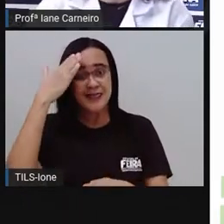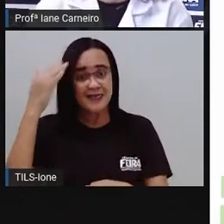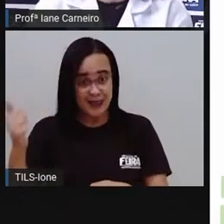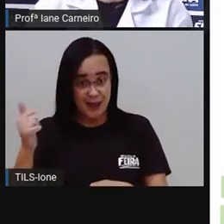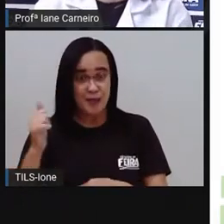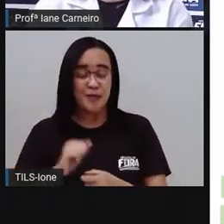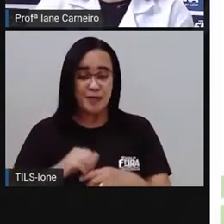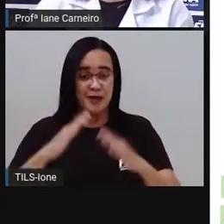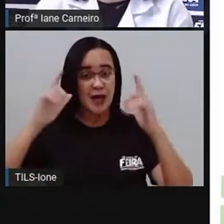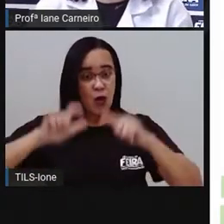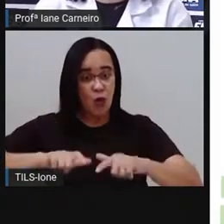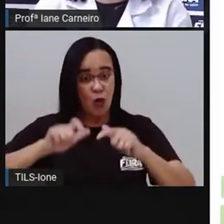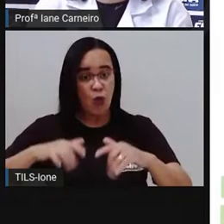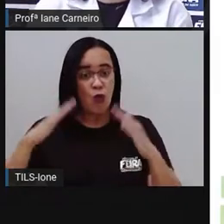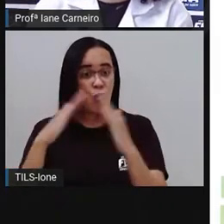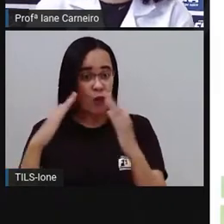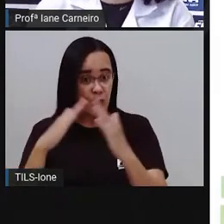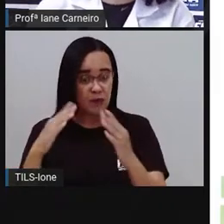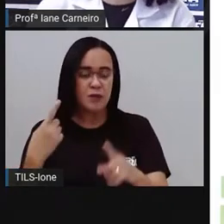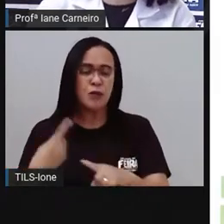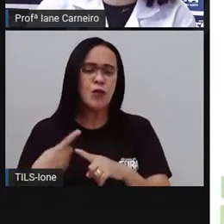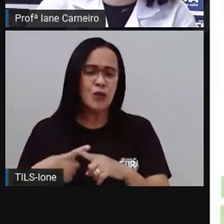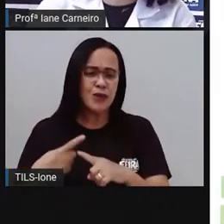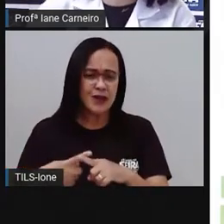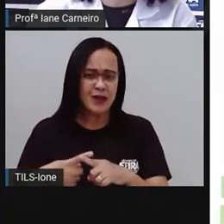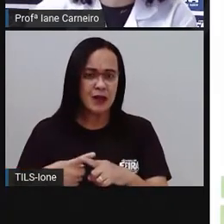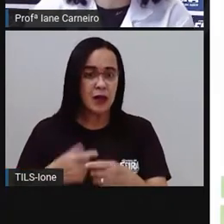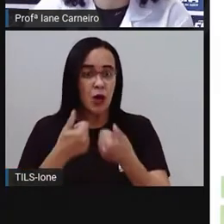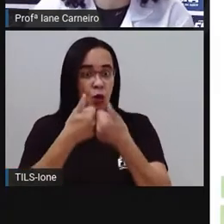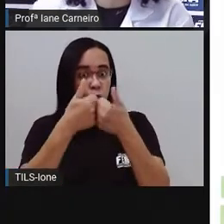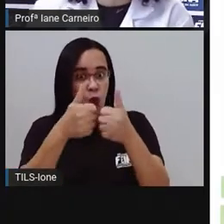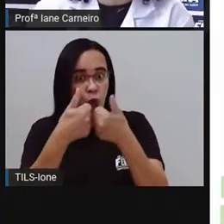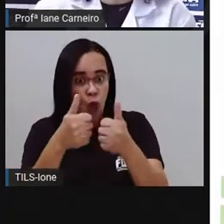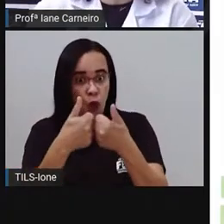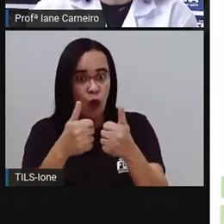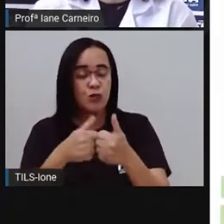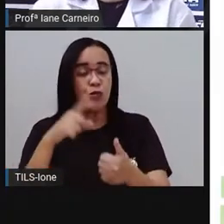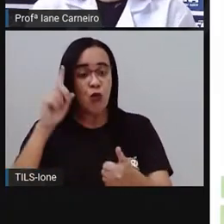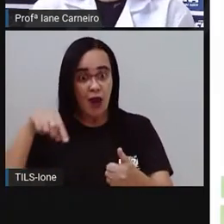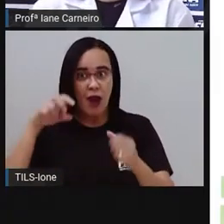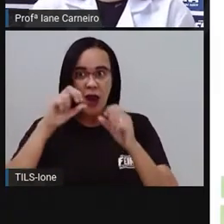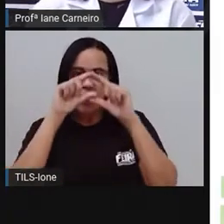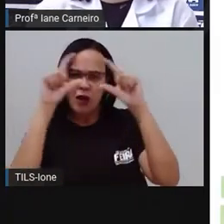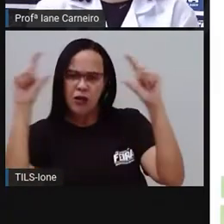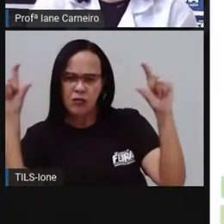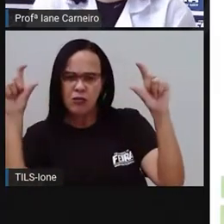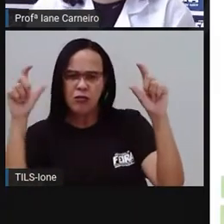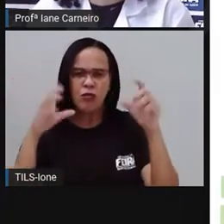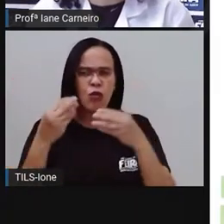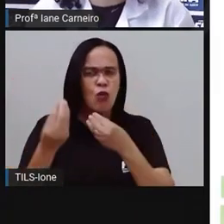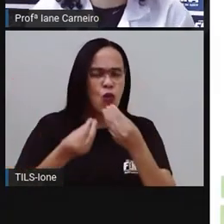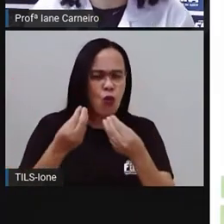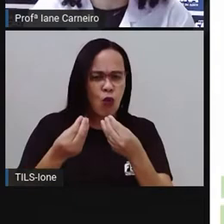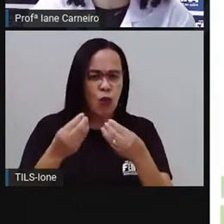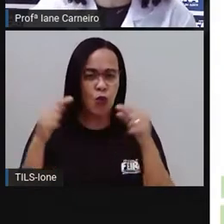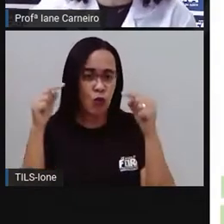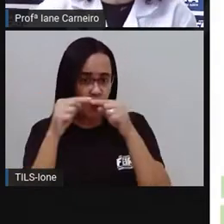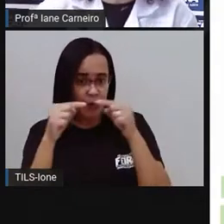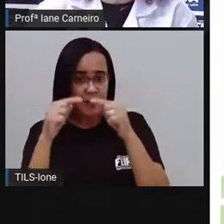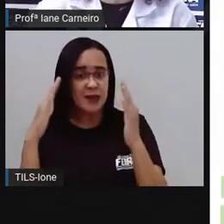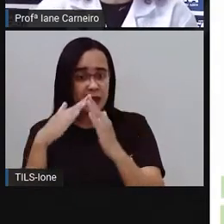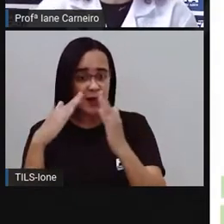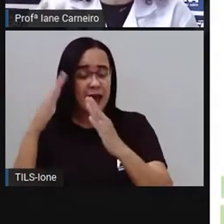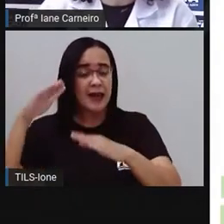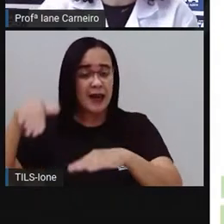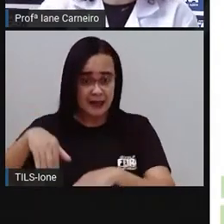ônibus, né? Nós precisamos saber o nome do nosso endereço, né? Para receber correspondências, né?